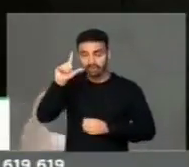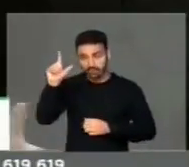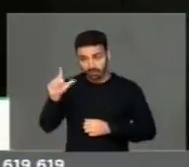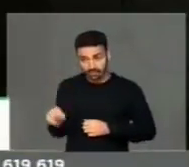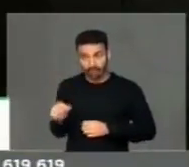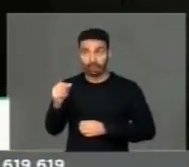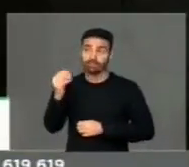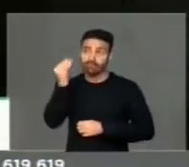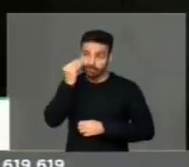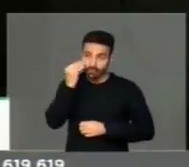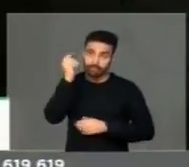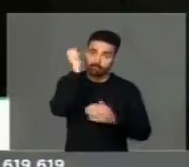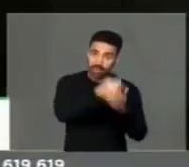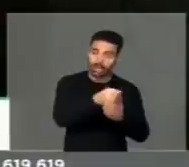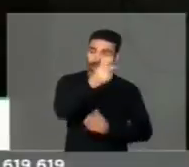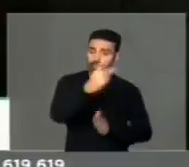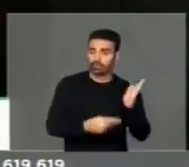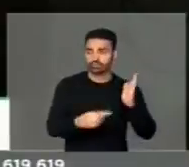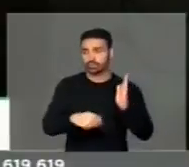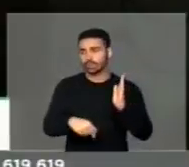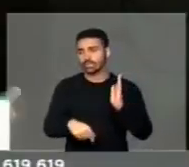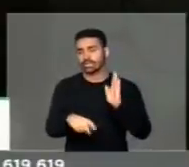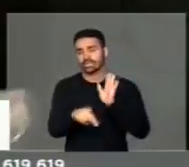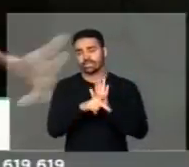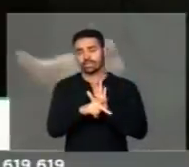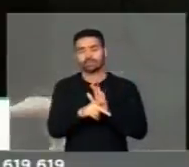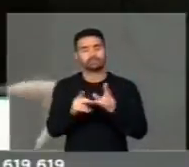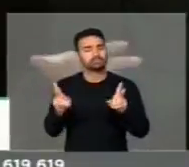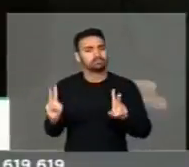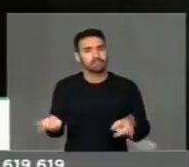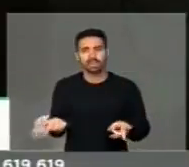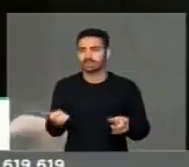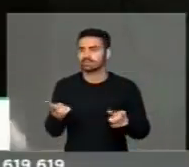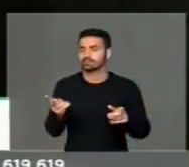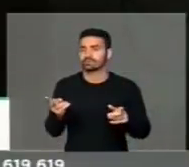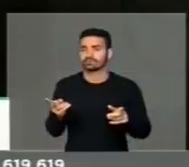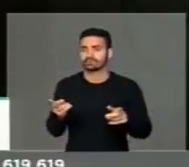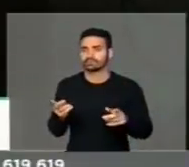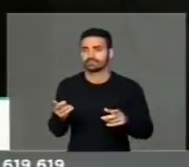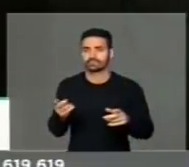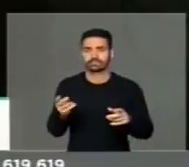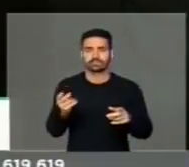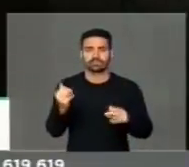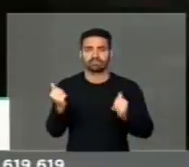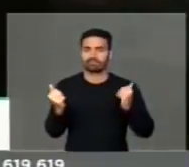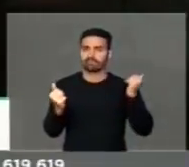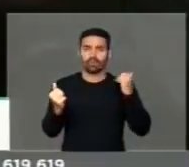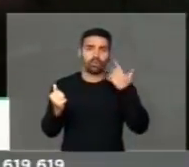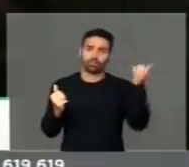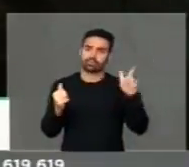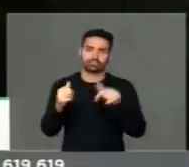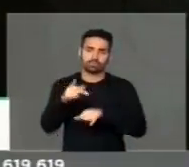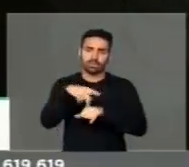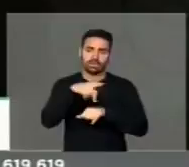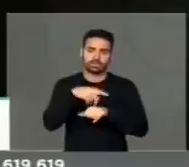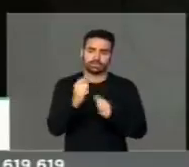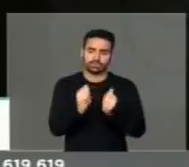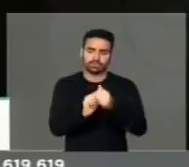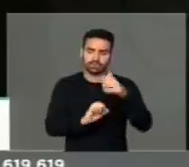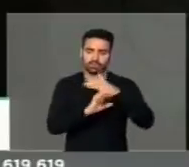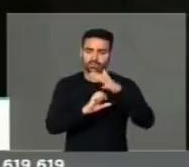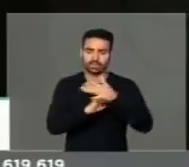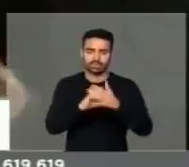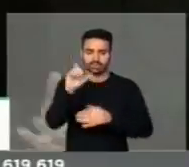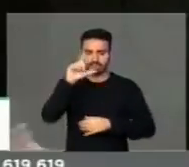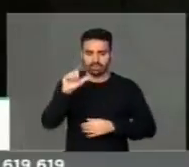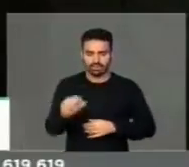financiar esses projetos culturais, mesmo sendo exercidos no exterior, através das empresas italianas.